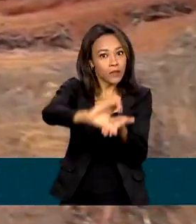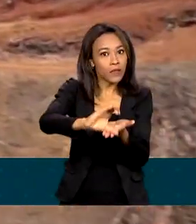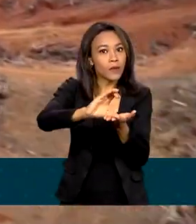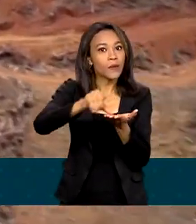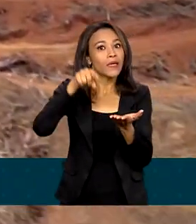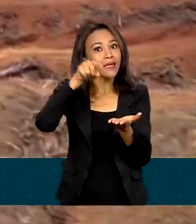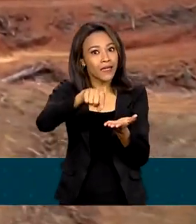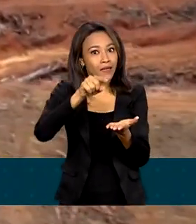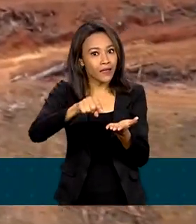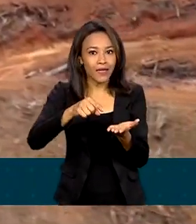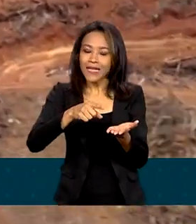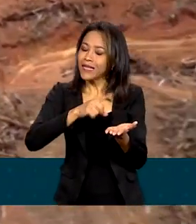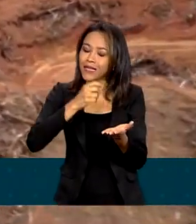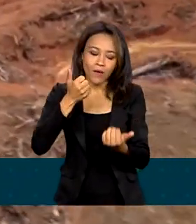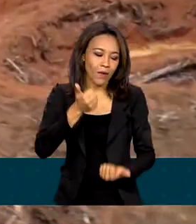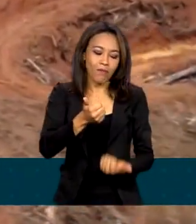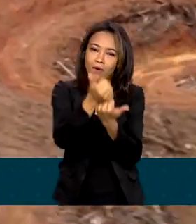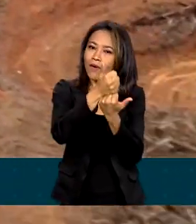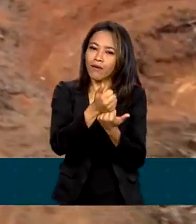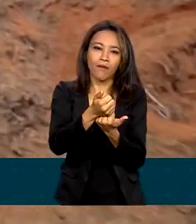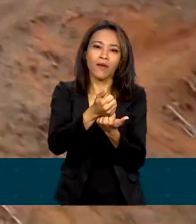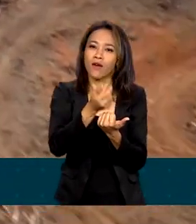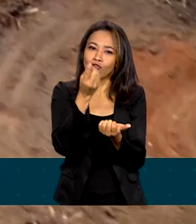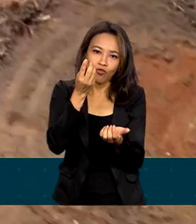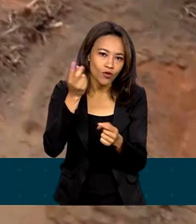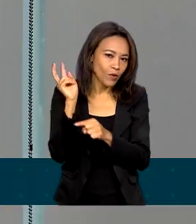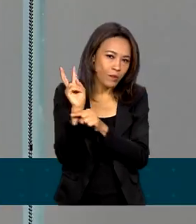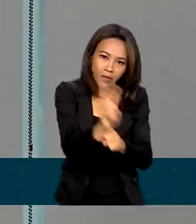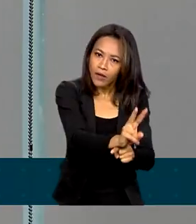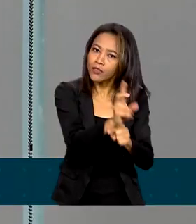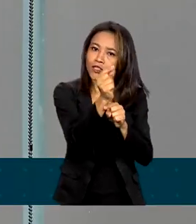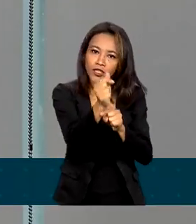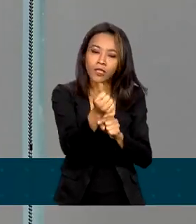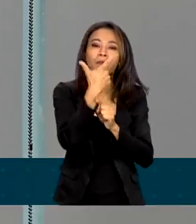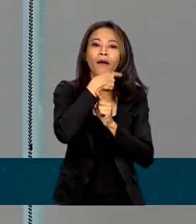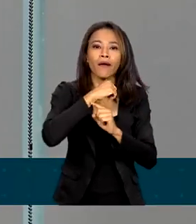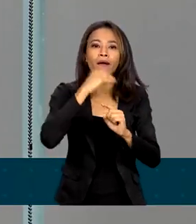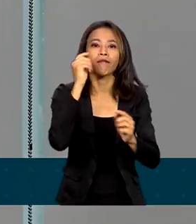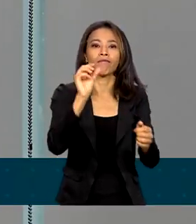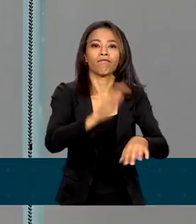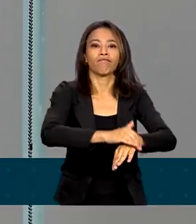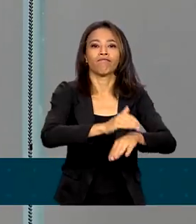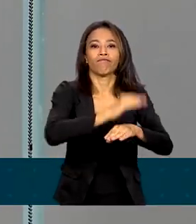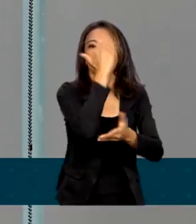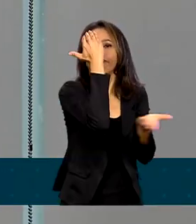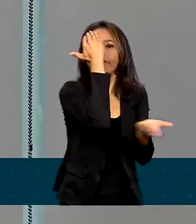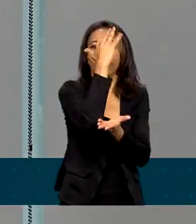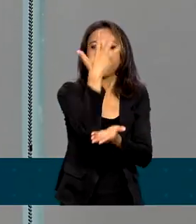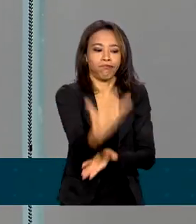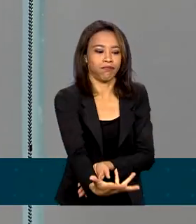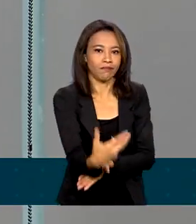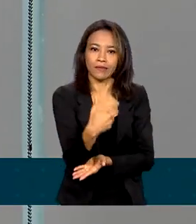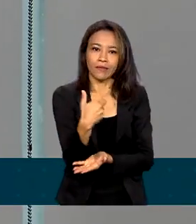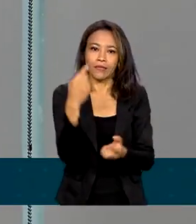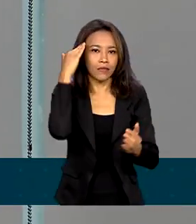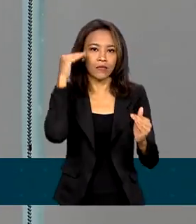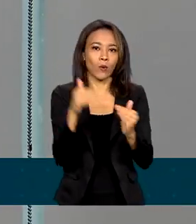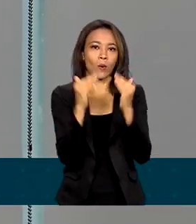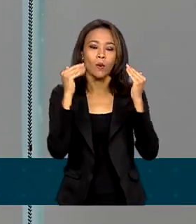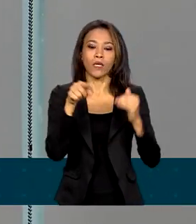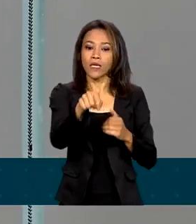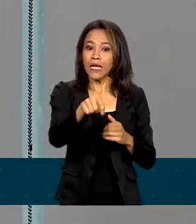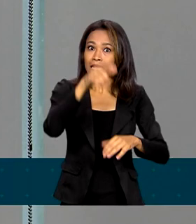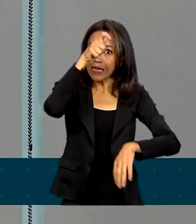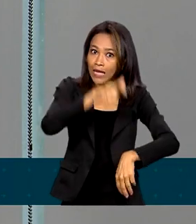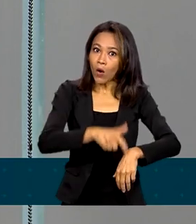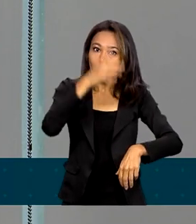financiamento para quem desmata irregularmente. Na hora que o proprietário pede o financiamento ao BNDES, nós vamos